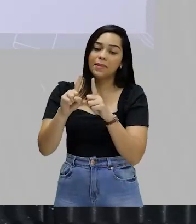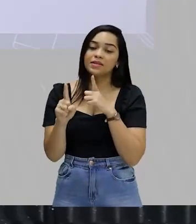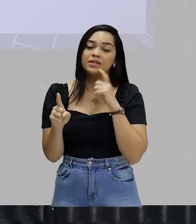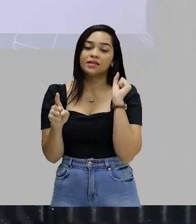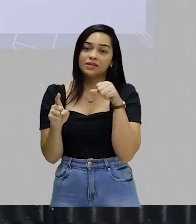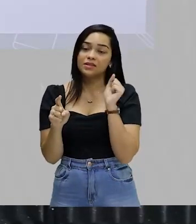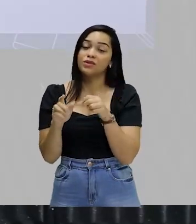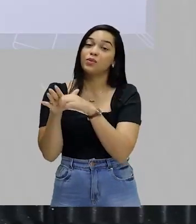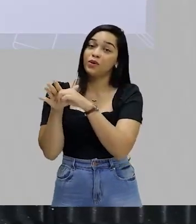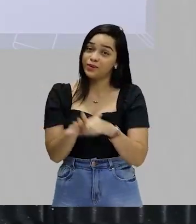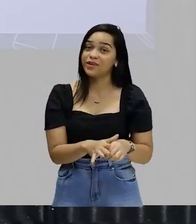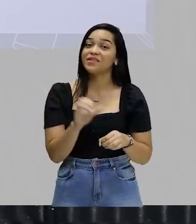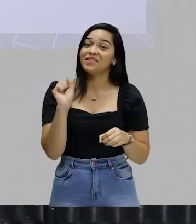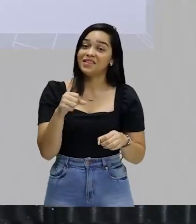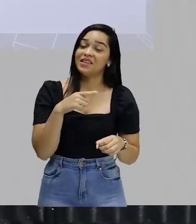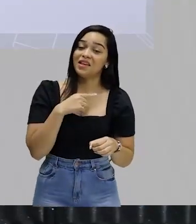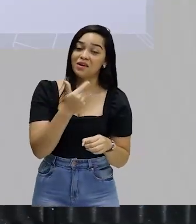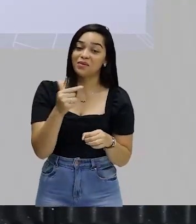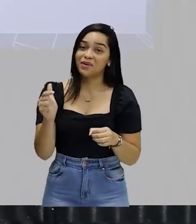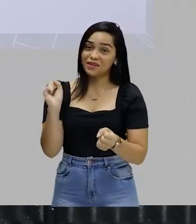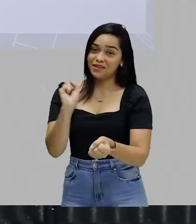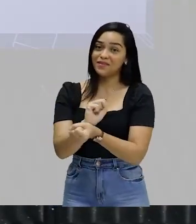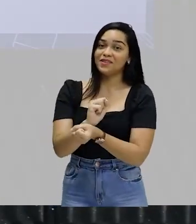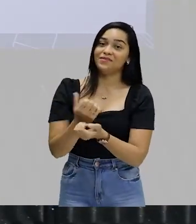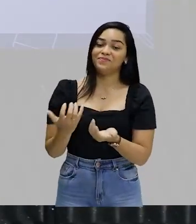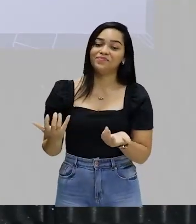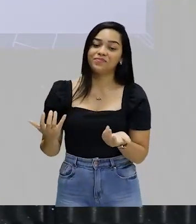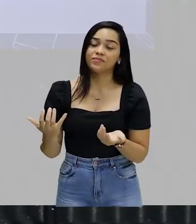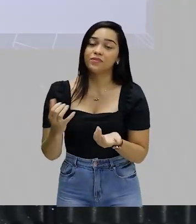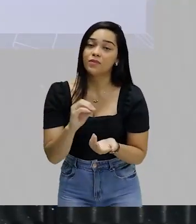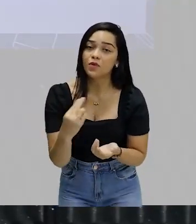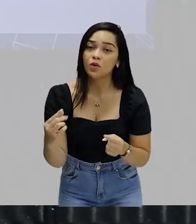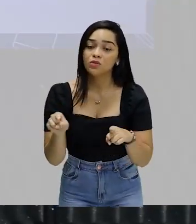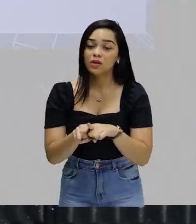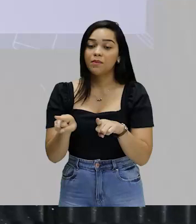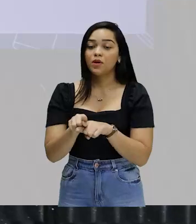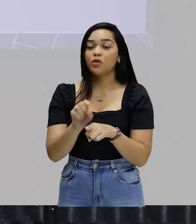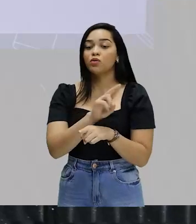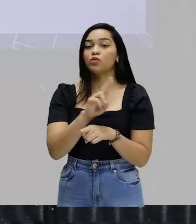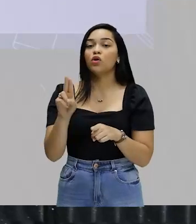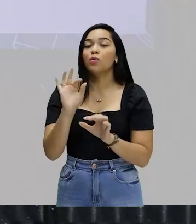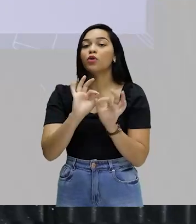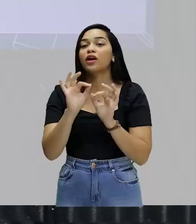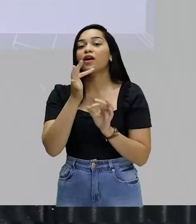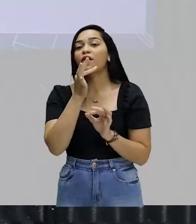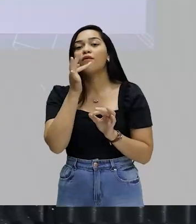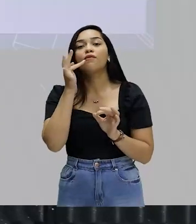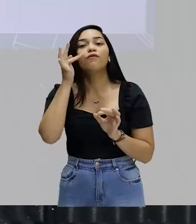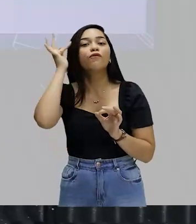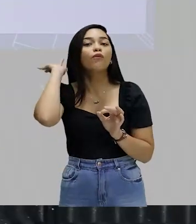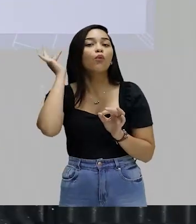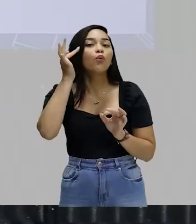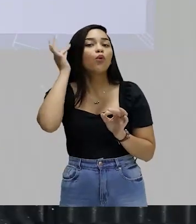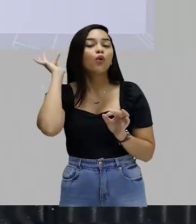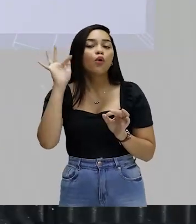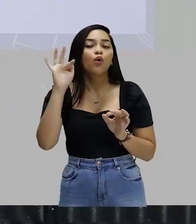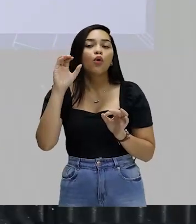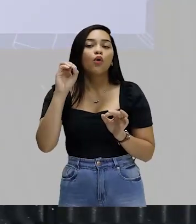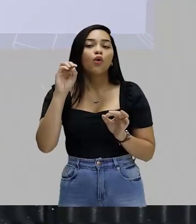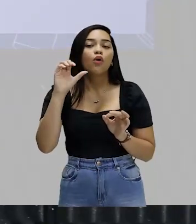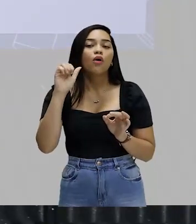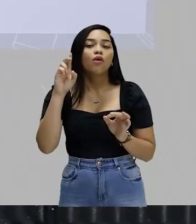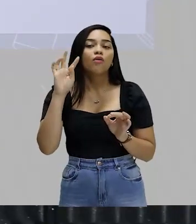existe o preconceito, apesar de não existir a escravidão. Ou as obras de Michel Foucault. Michel Foucault foi outro teórico, teórico